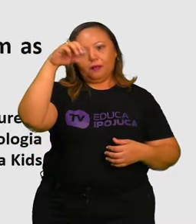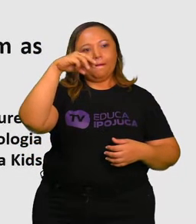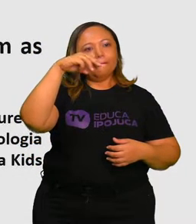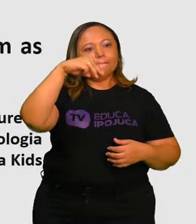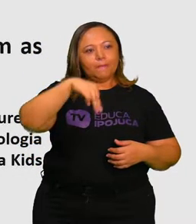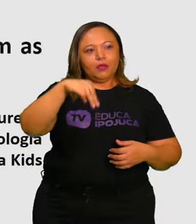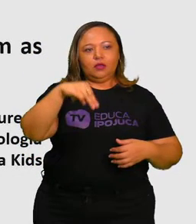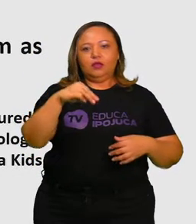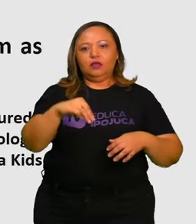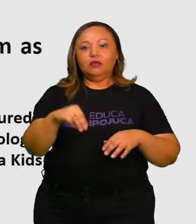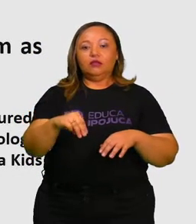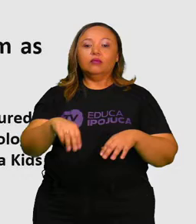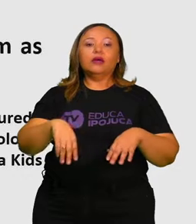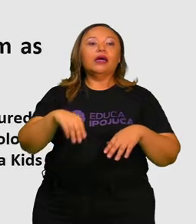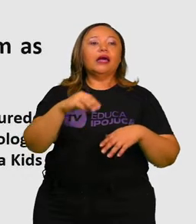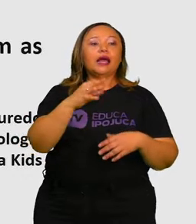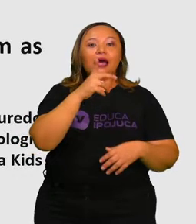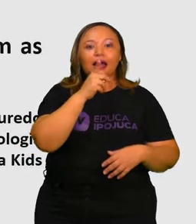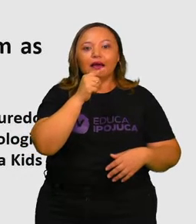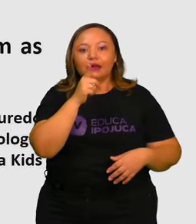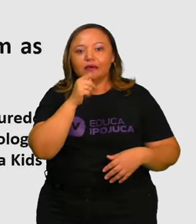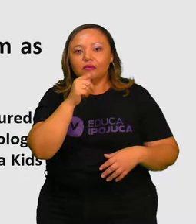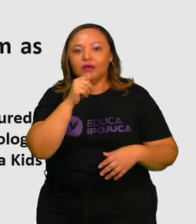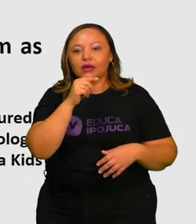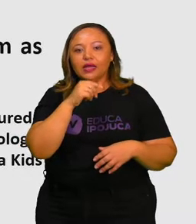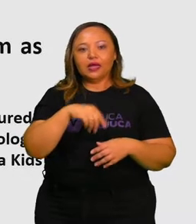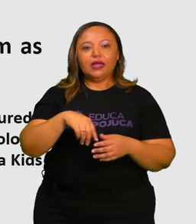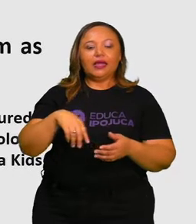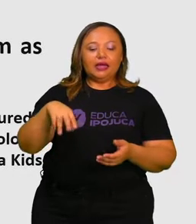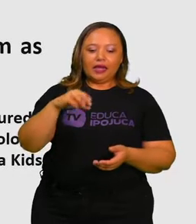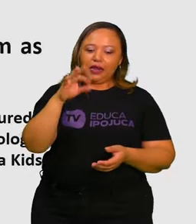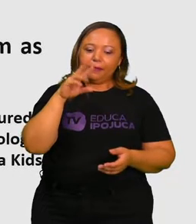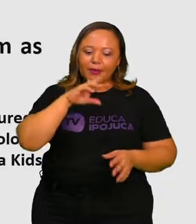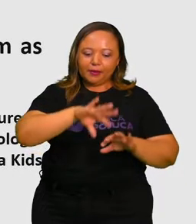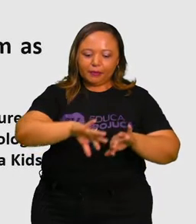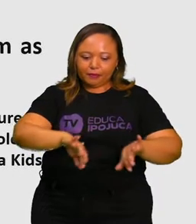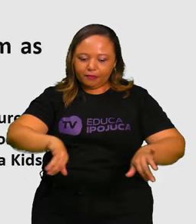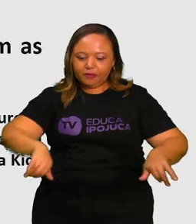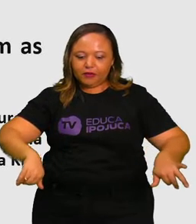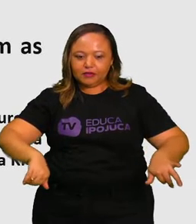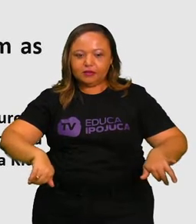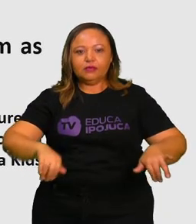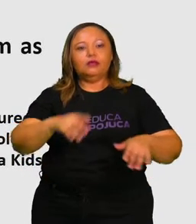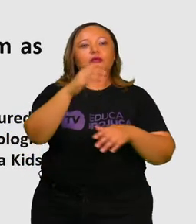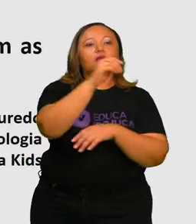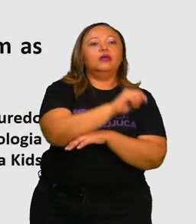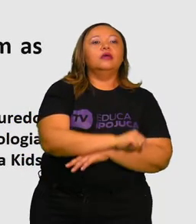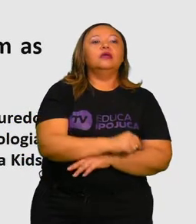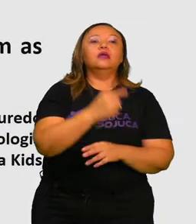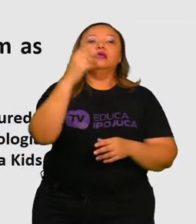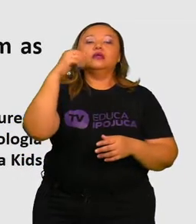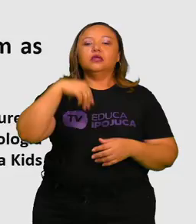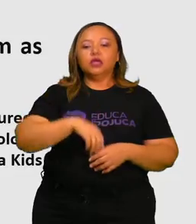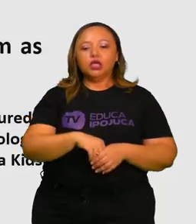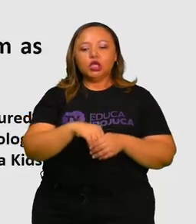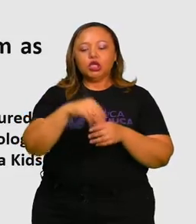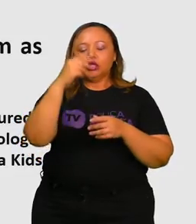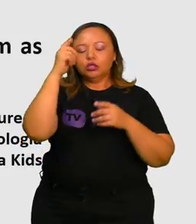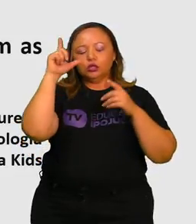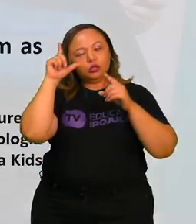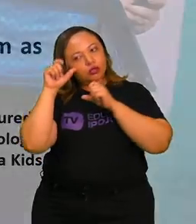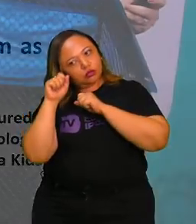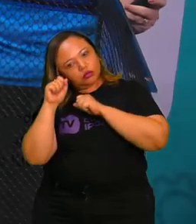patas afastadas e dormem em pé, segundo Paula Loredo, graduada em Biologia. Foi publicado na